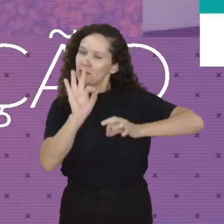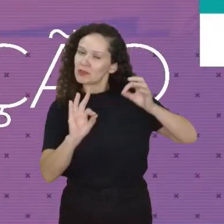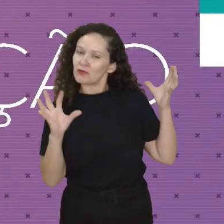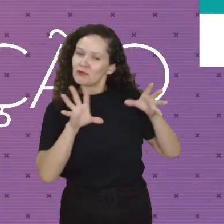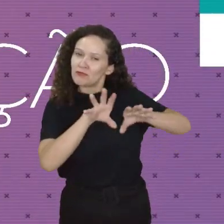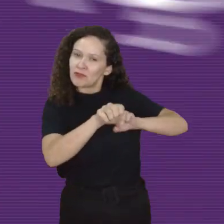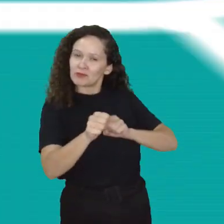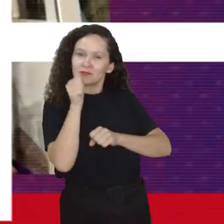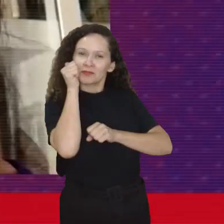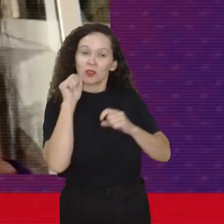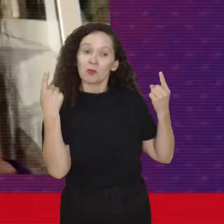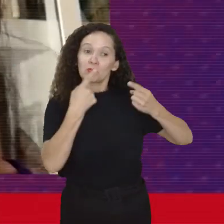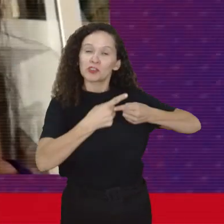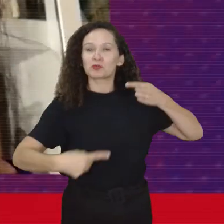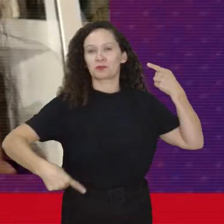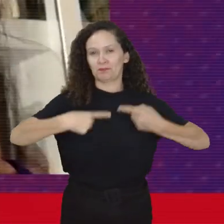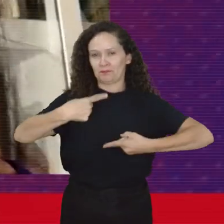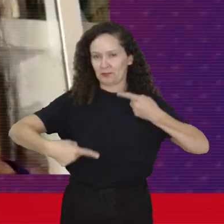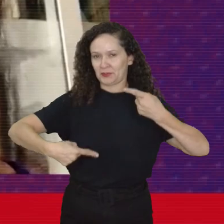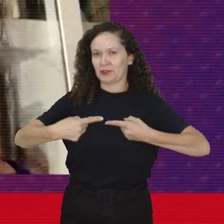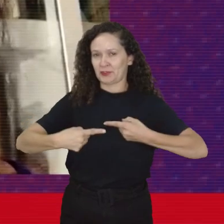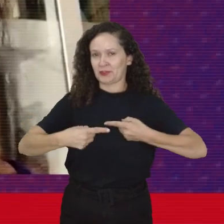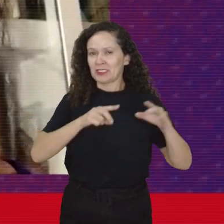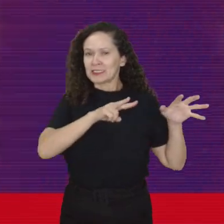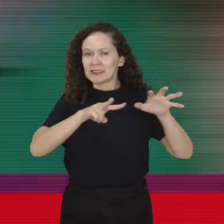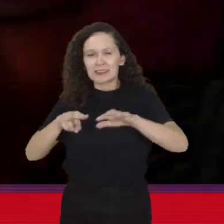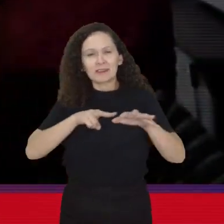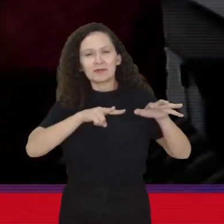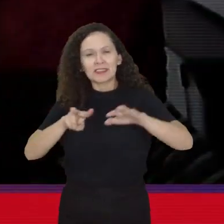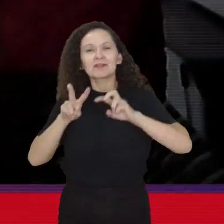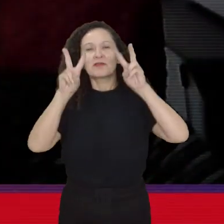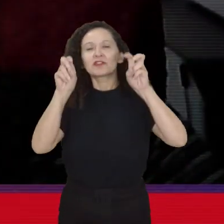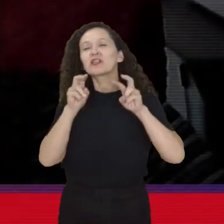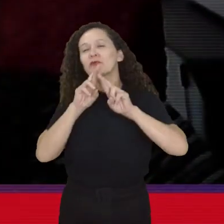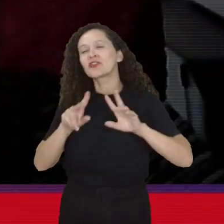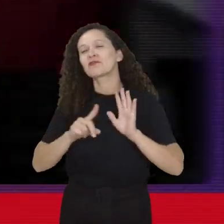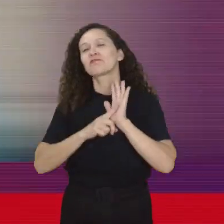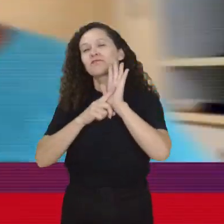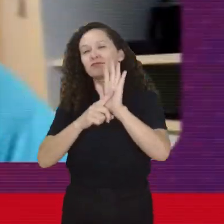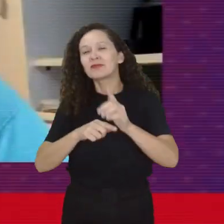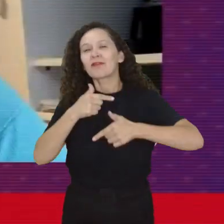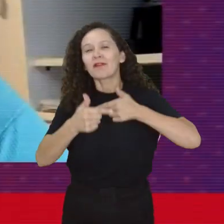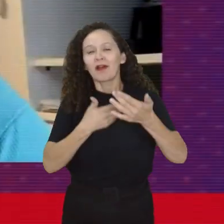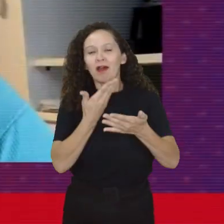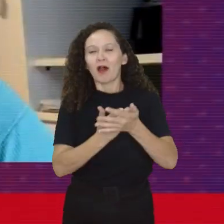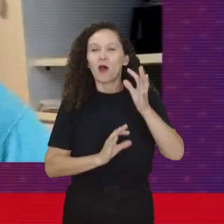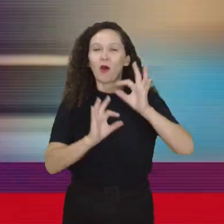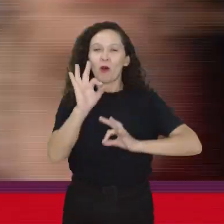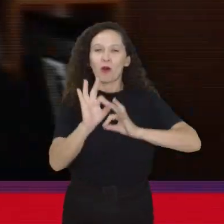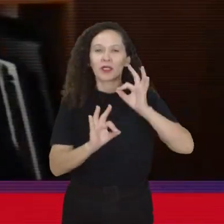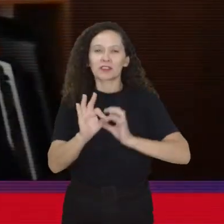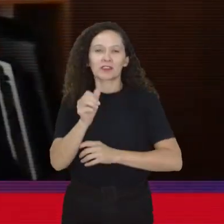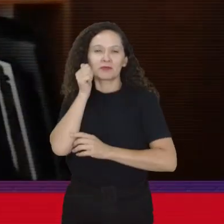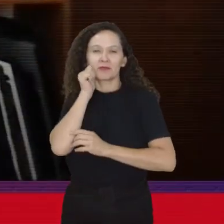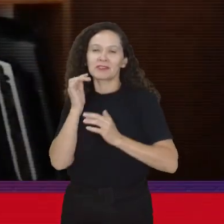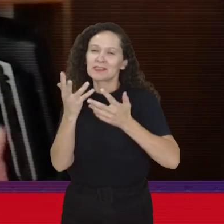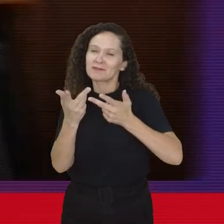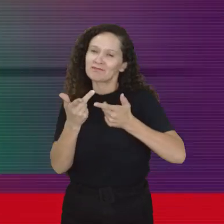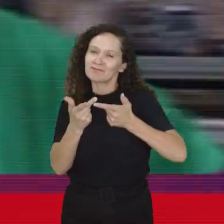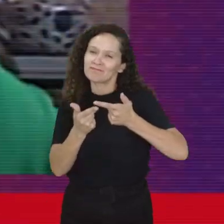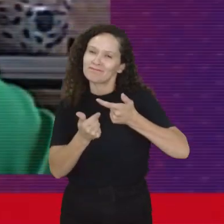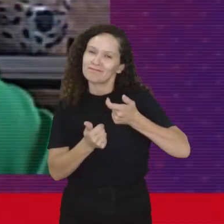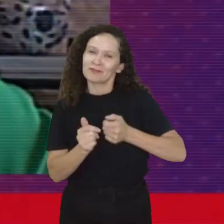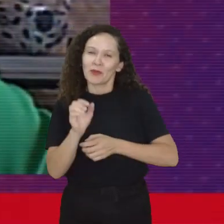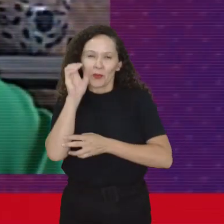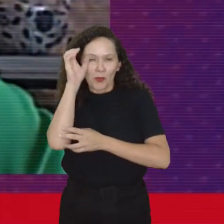formação das mulheres para a disputa política. A cada semana, um tema diferente será trabalhado em aulas preparadas por especialistas e mulheres de